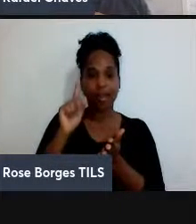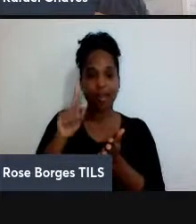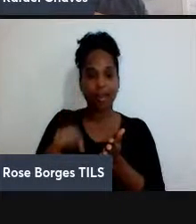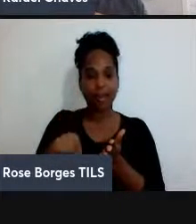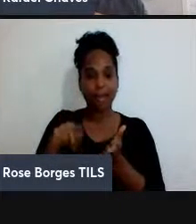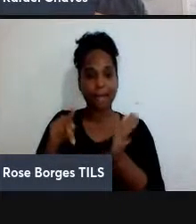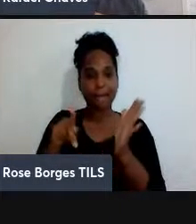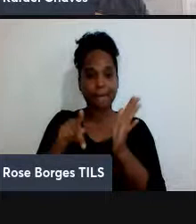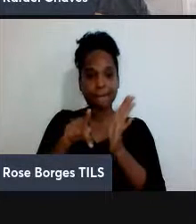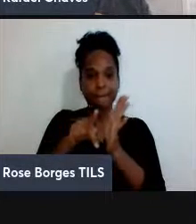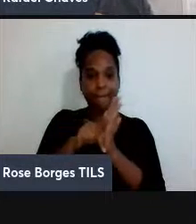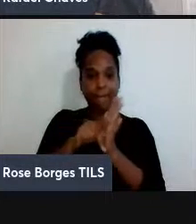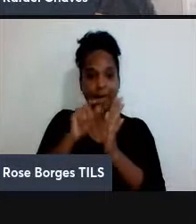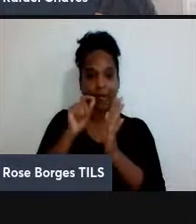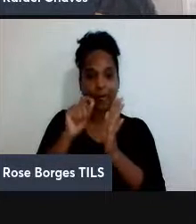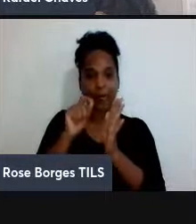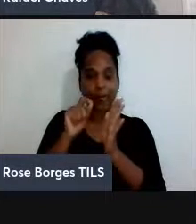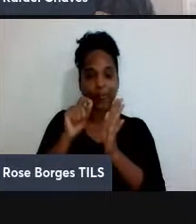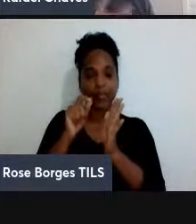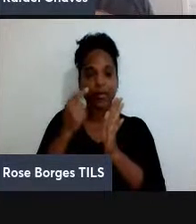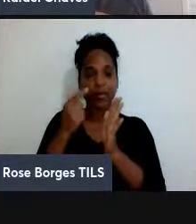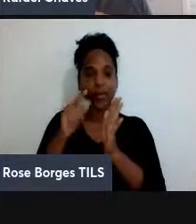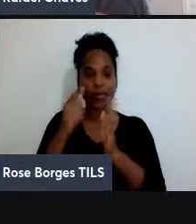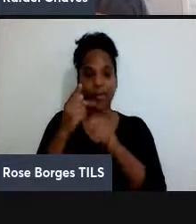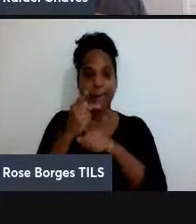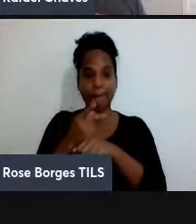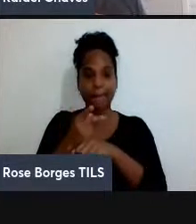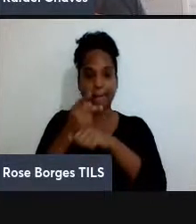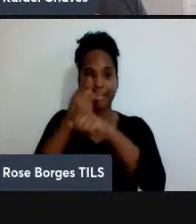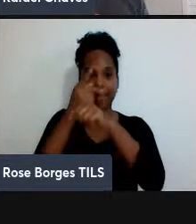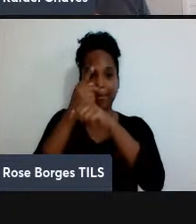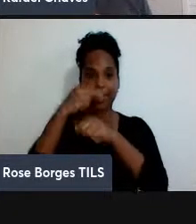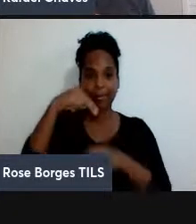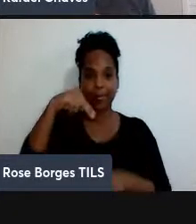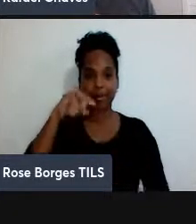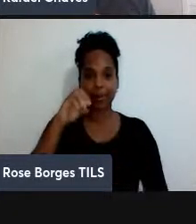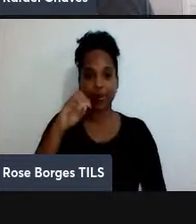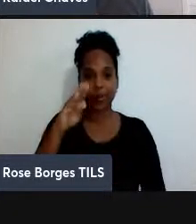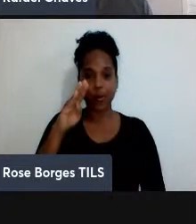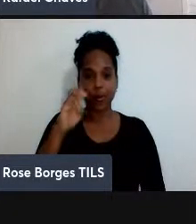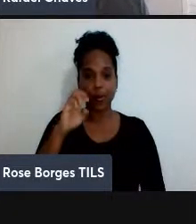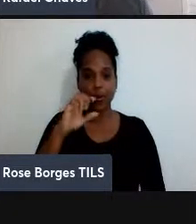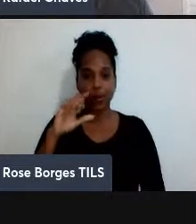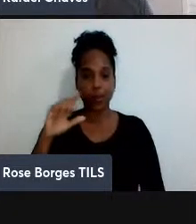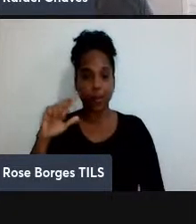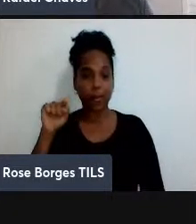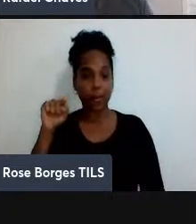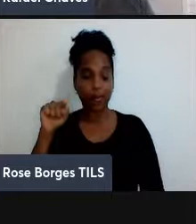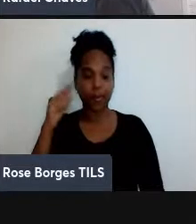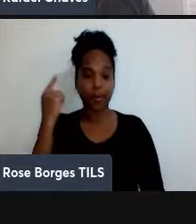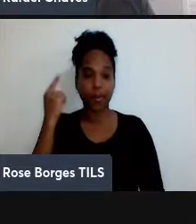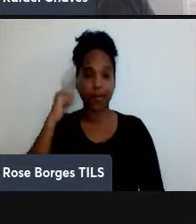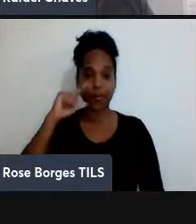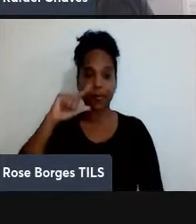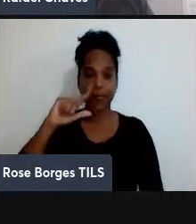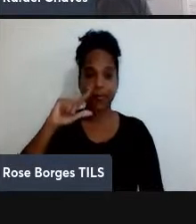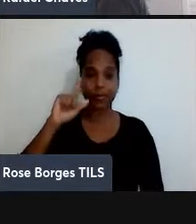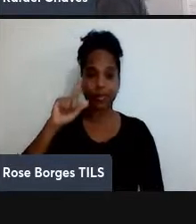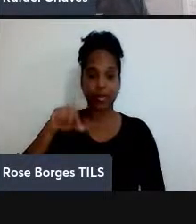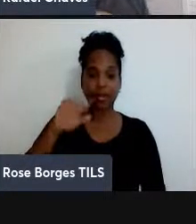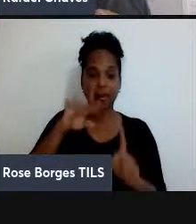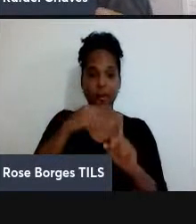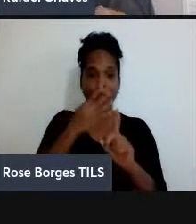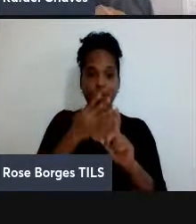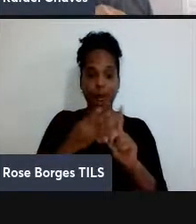caso Klaus, aliás, Pé, não ganhe um prêmio Nobel de Física. Então, essa injustiça não foi cometida. Seria o mínimo para honrar dois pesquisadores